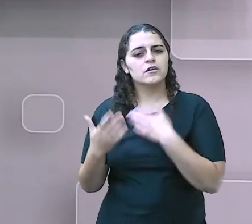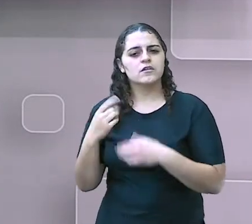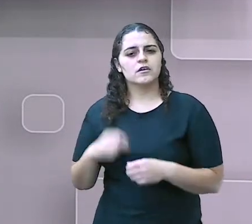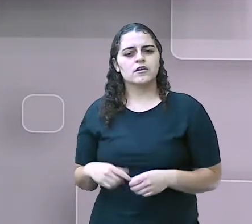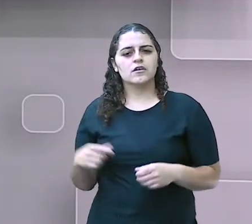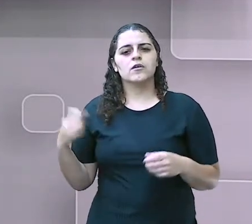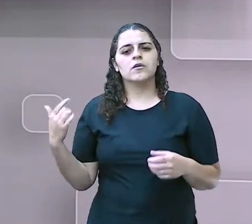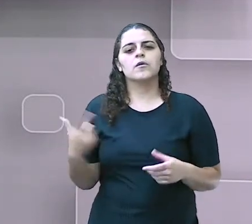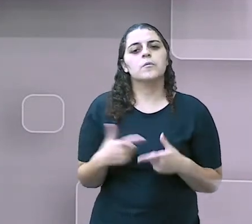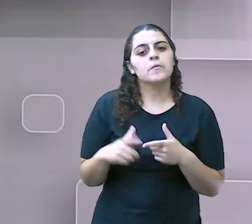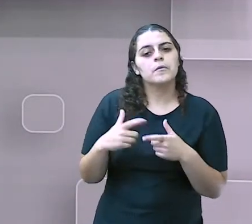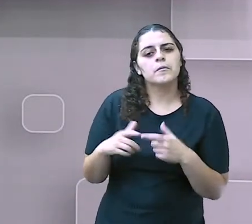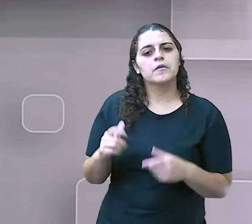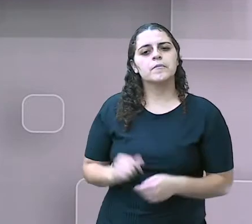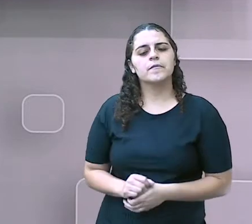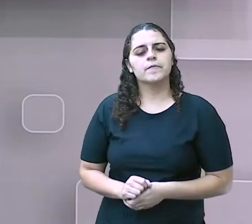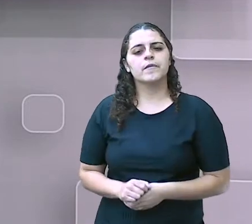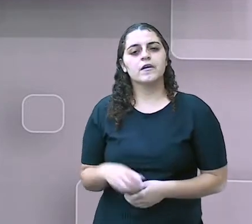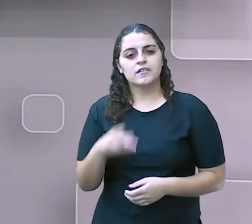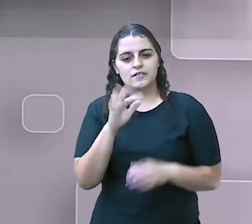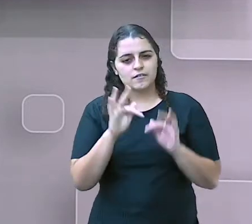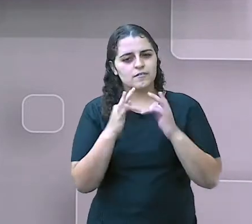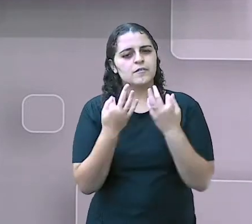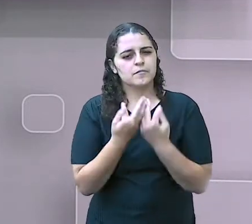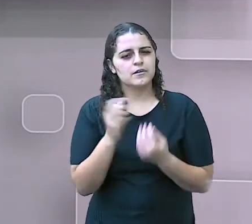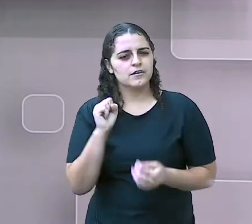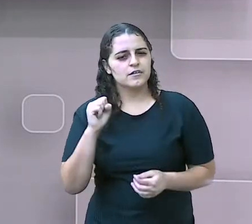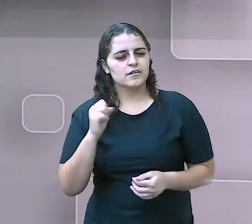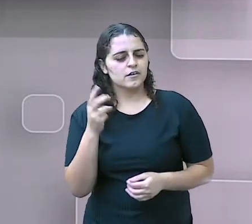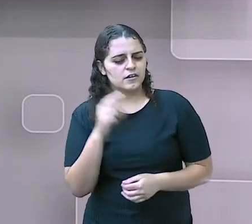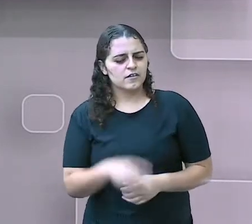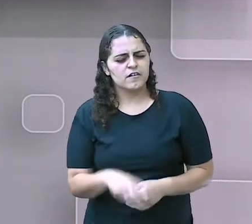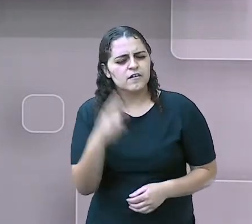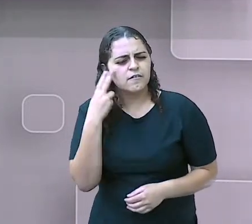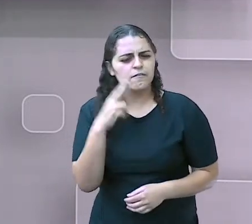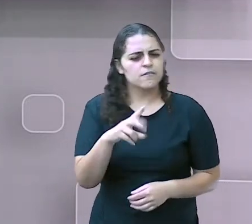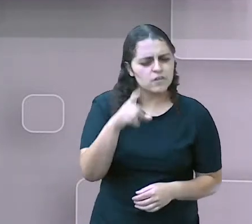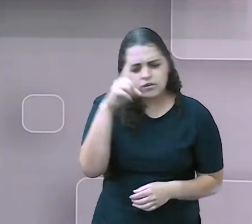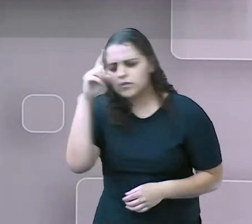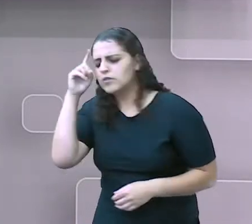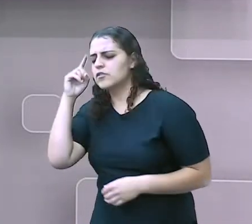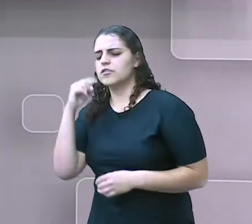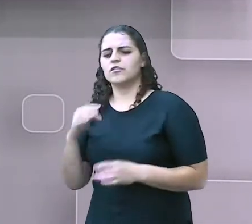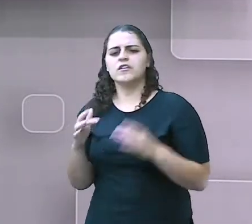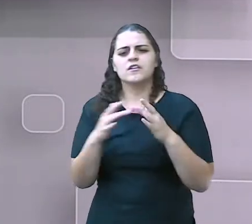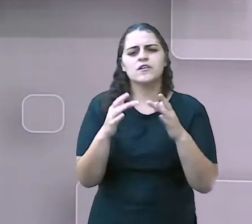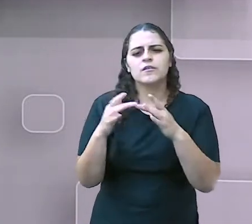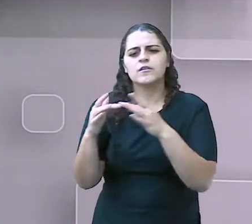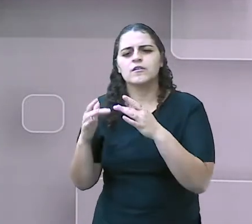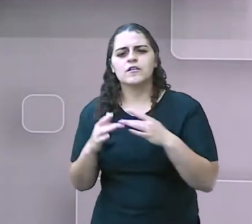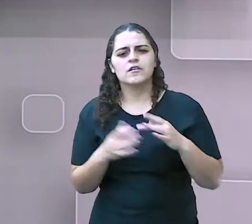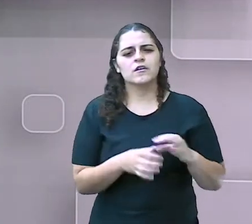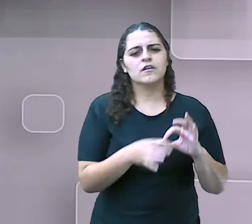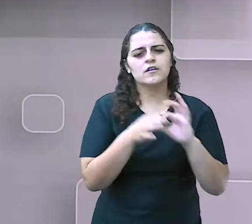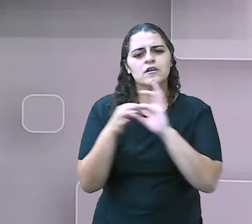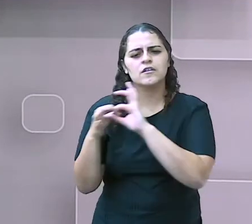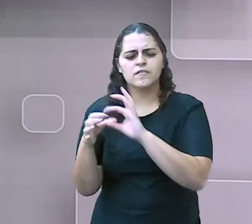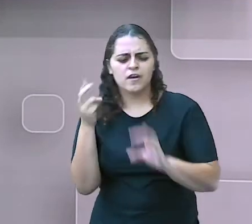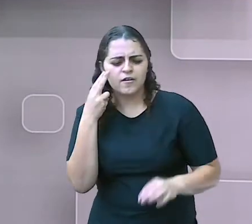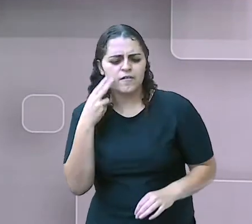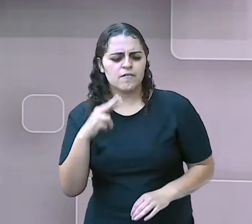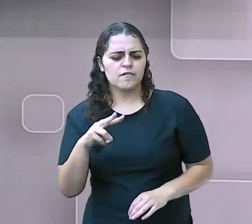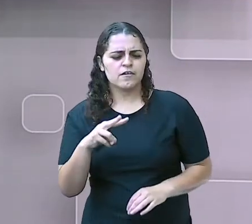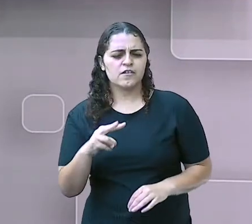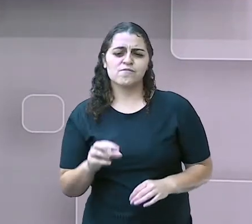alguma alteração. Mas a família sim. A família que vê todos os dias, a família que convive, que comunica todos os dias, vai perceber